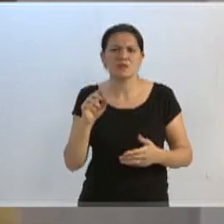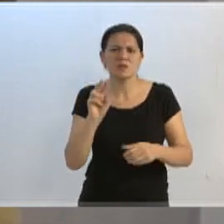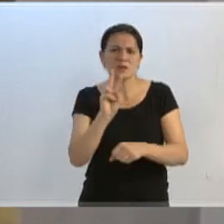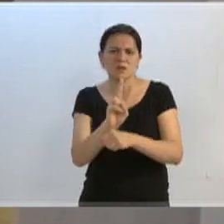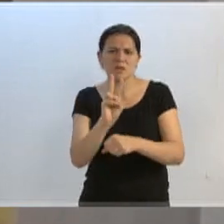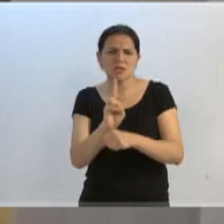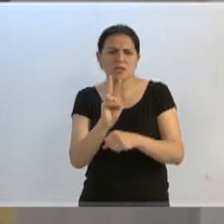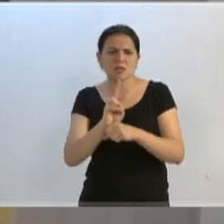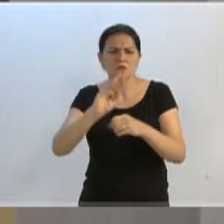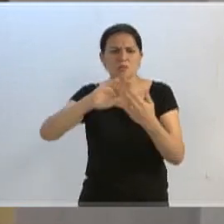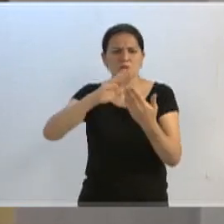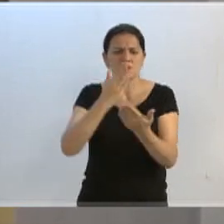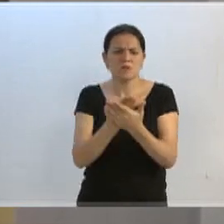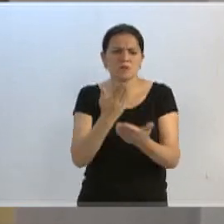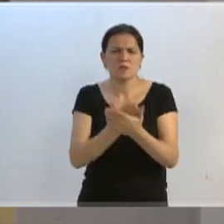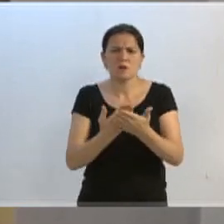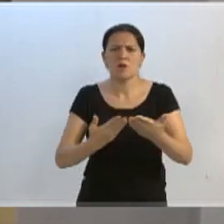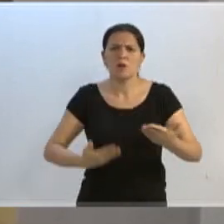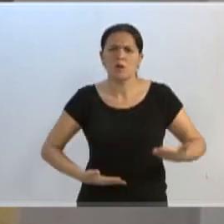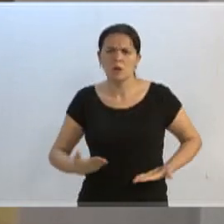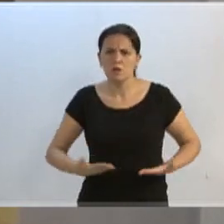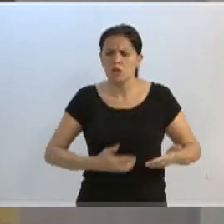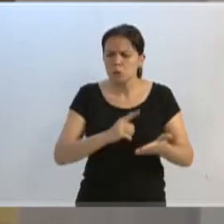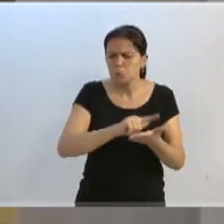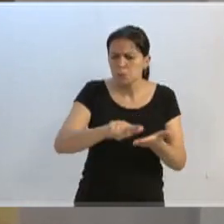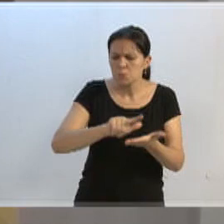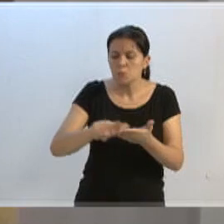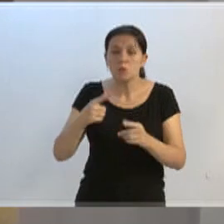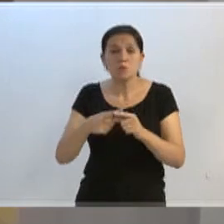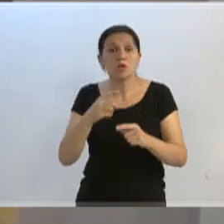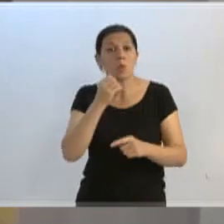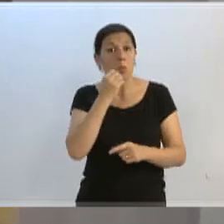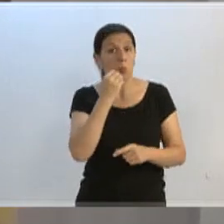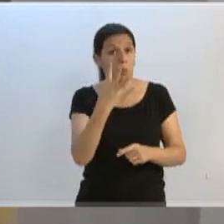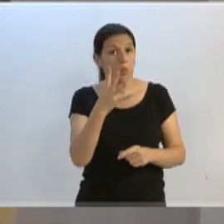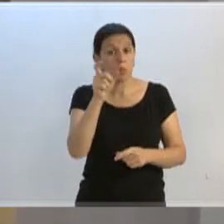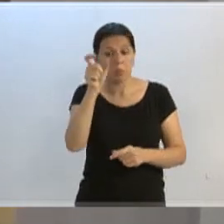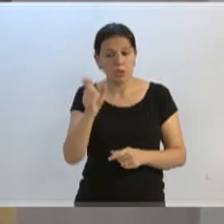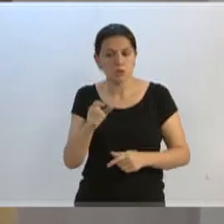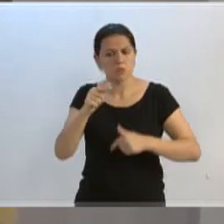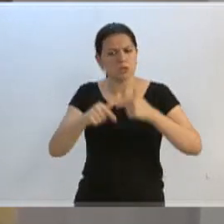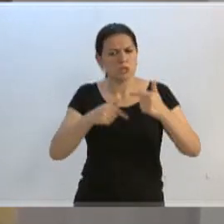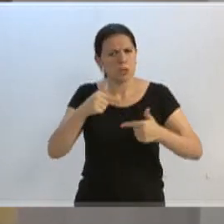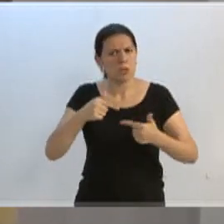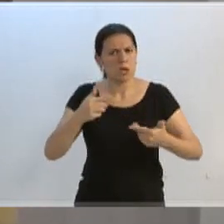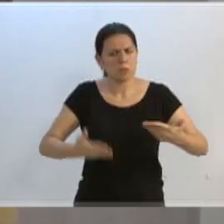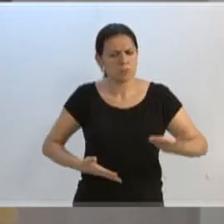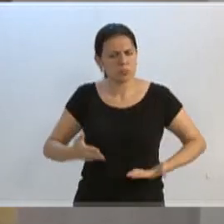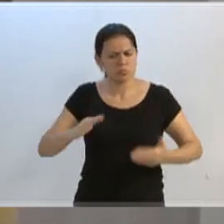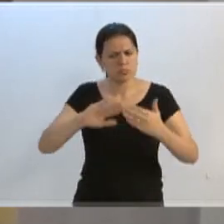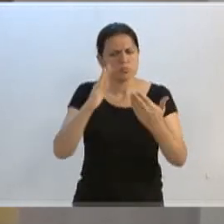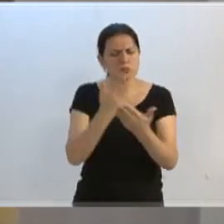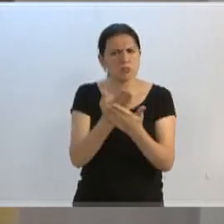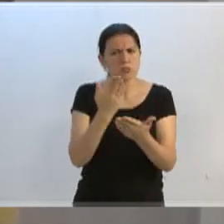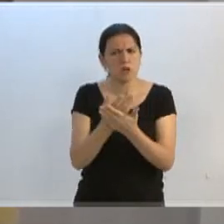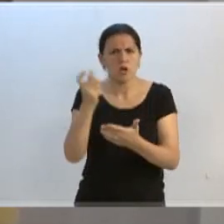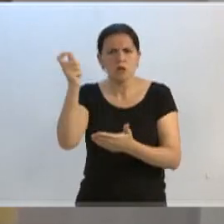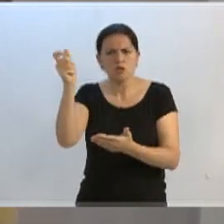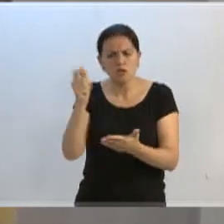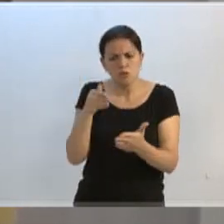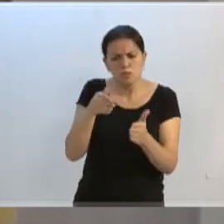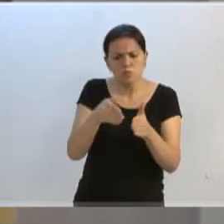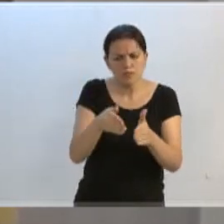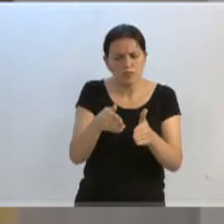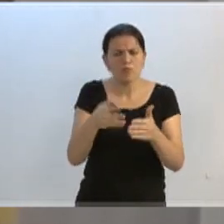escolas, que seja resolvido o mais rápido possível, porque, sim, se tiver um bom zelador na escola, se tiver, sim, um dinheiro descentralizado, pode ter certeza